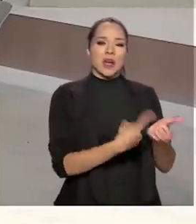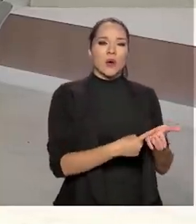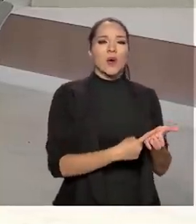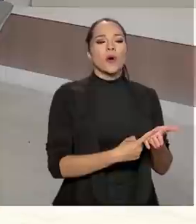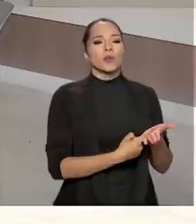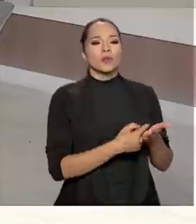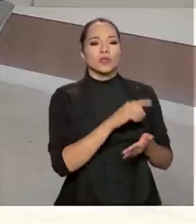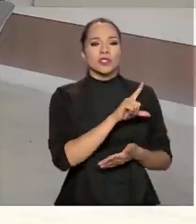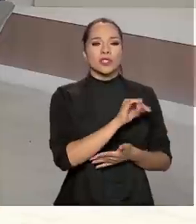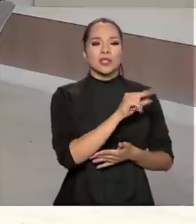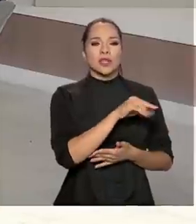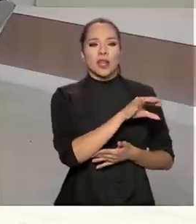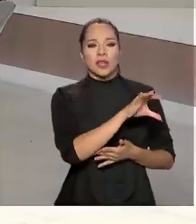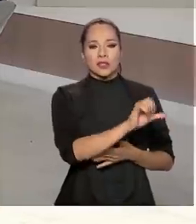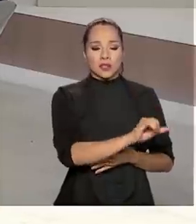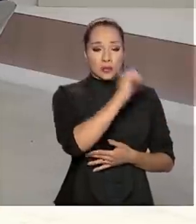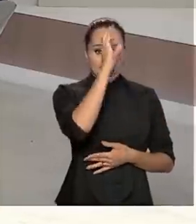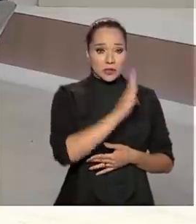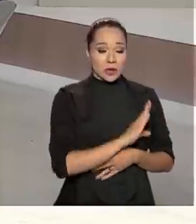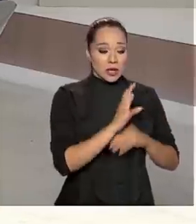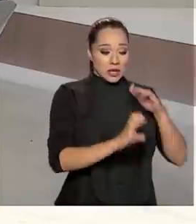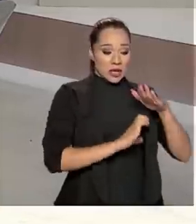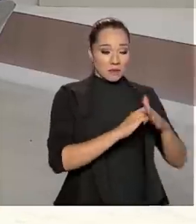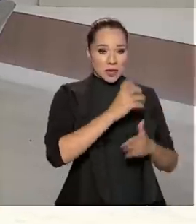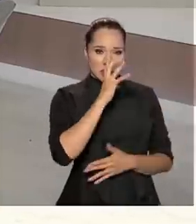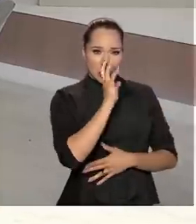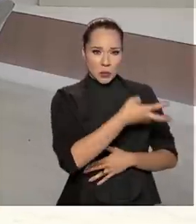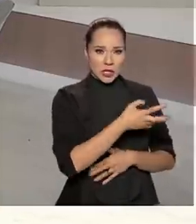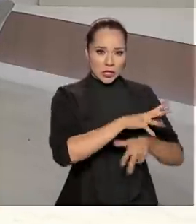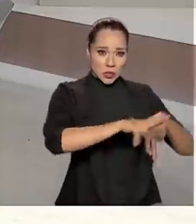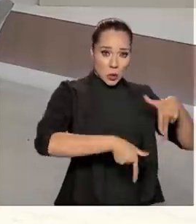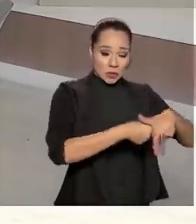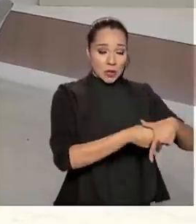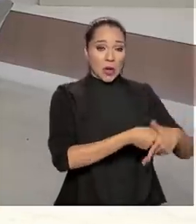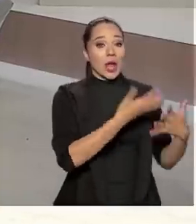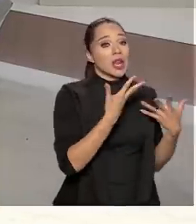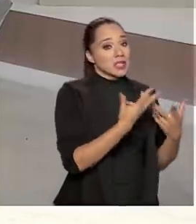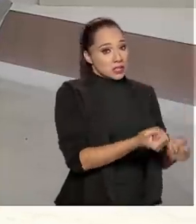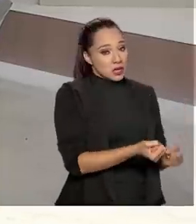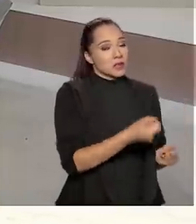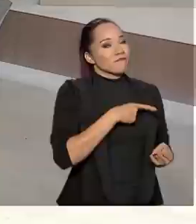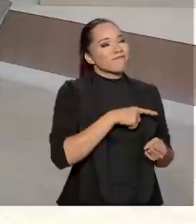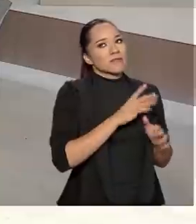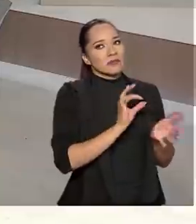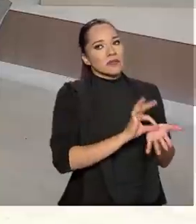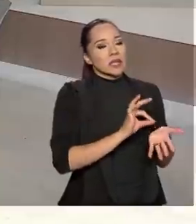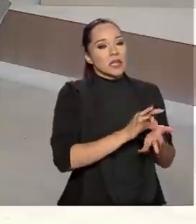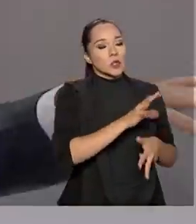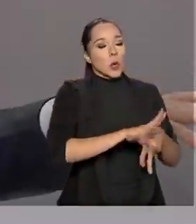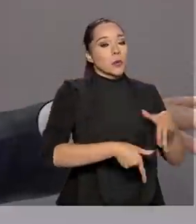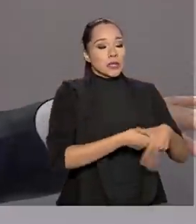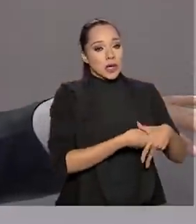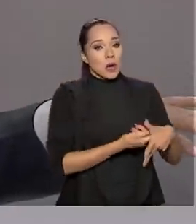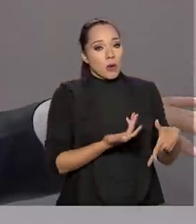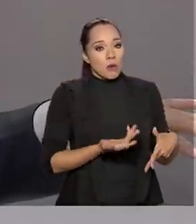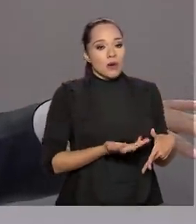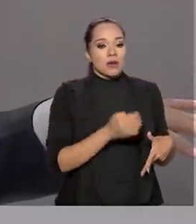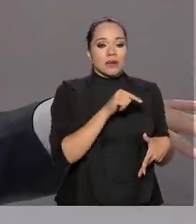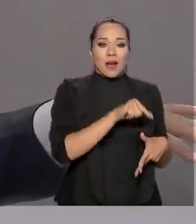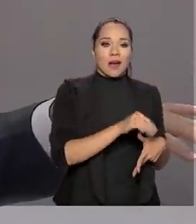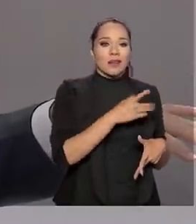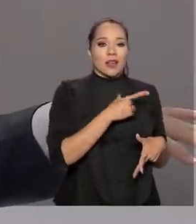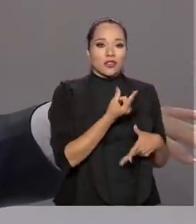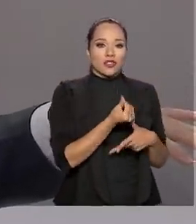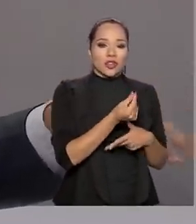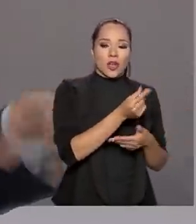leniência no Brasil, onde a empresa que é acusada de corrupção, ela admite que ela teve um ato corrupto, ela muito provavelmente